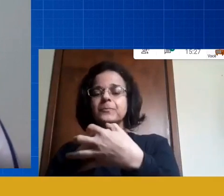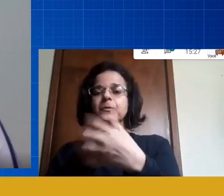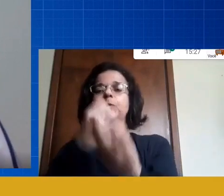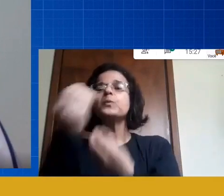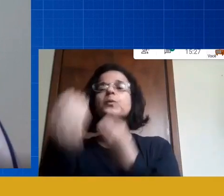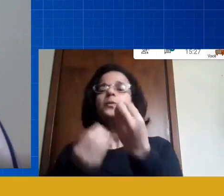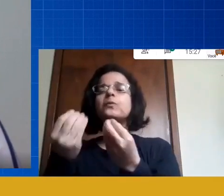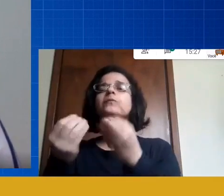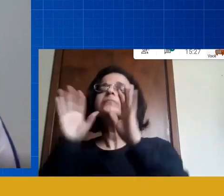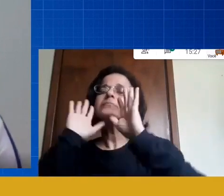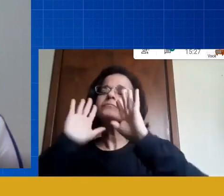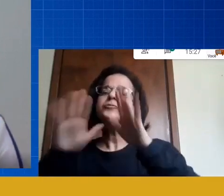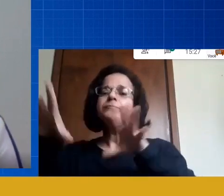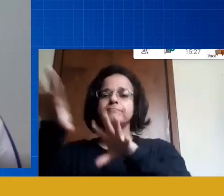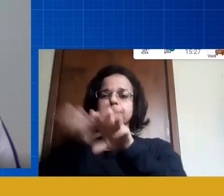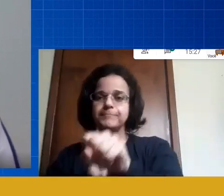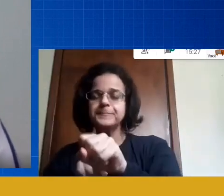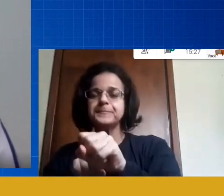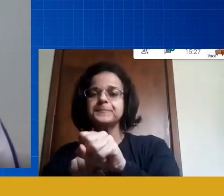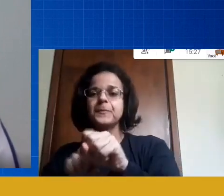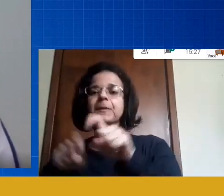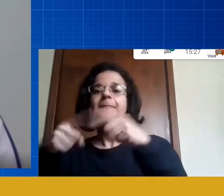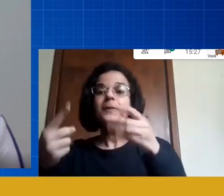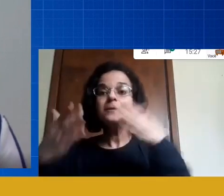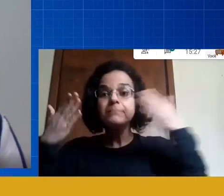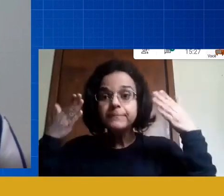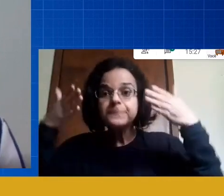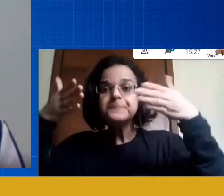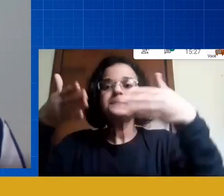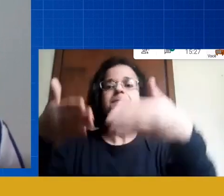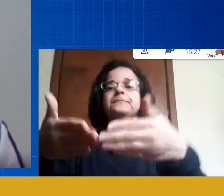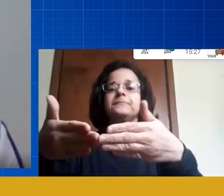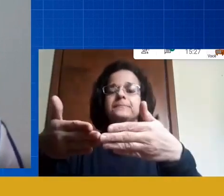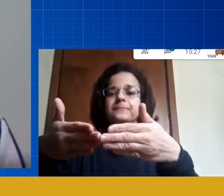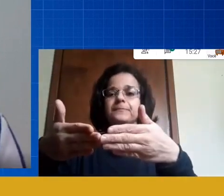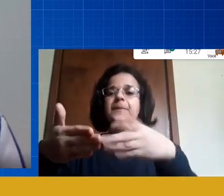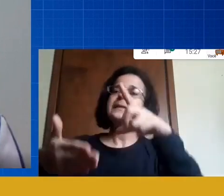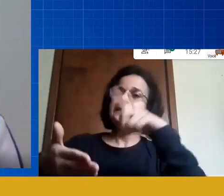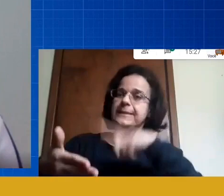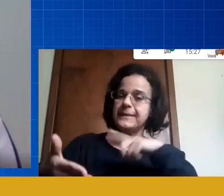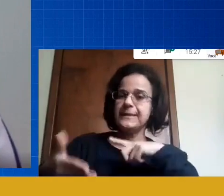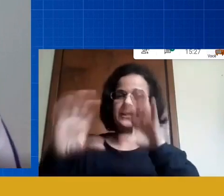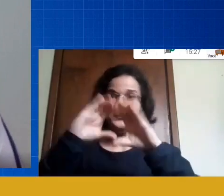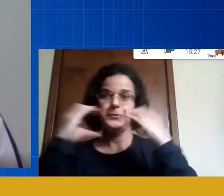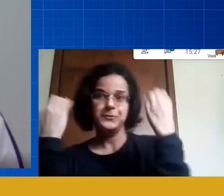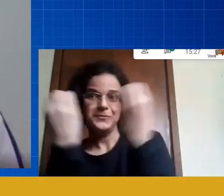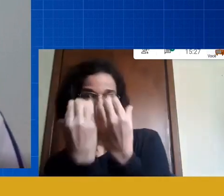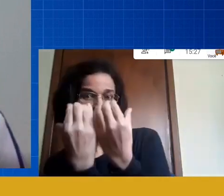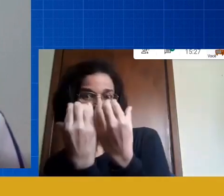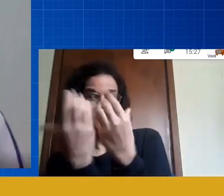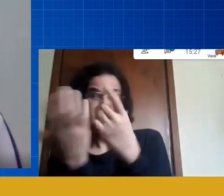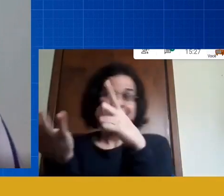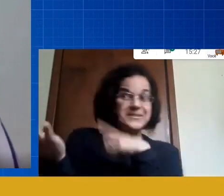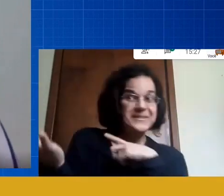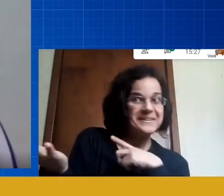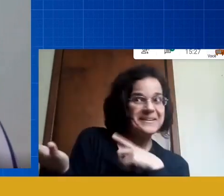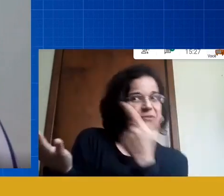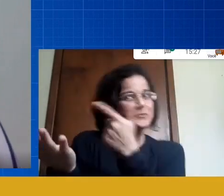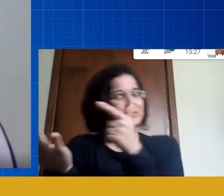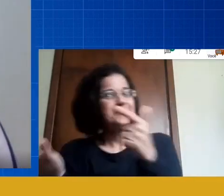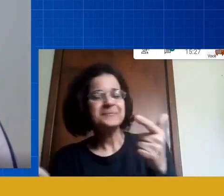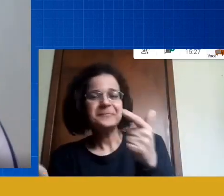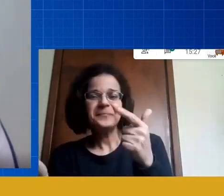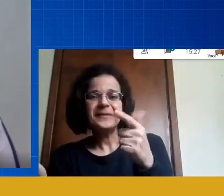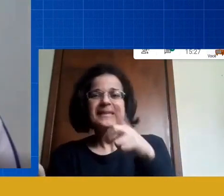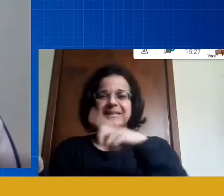professor já falou um pouquinho sobre isso mas mais específico vamos ter congressos vamos ter vamos ter